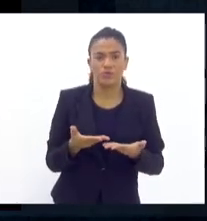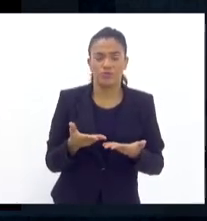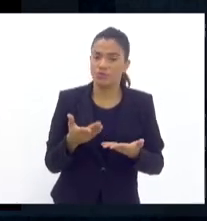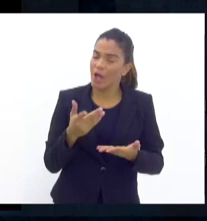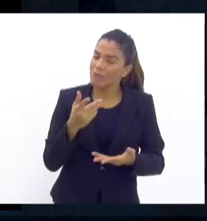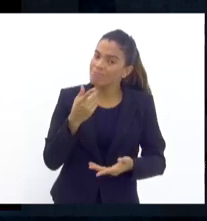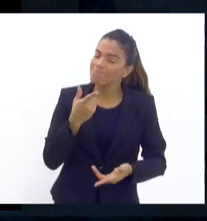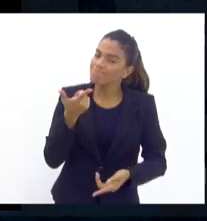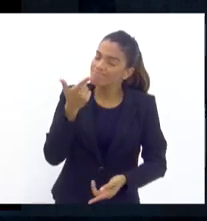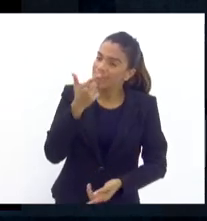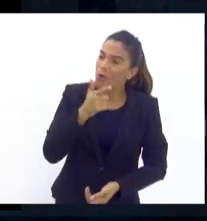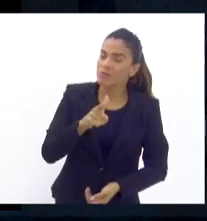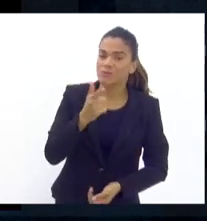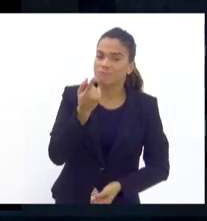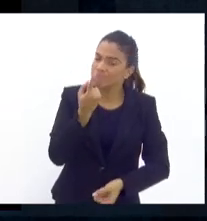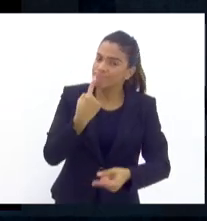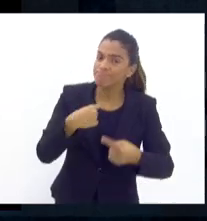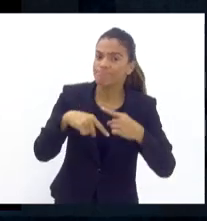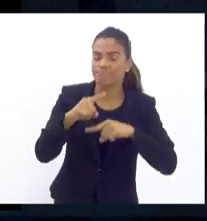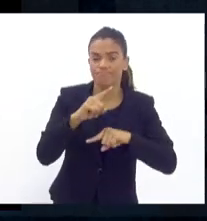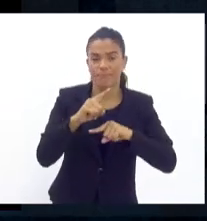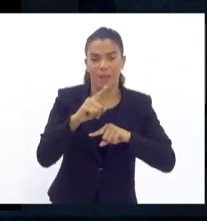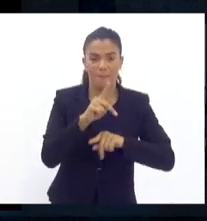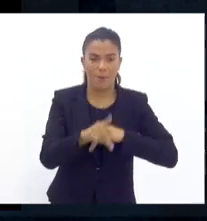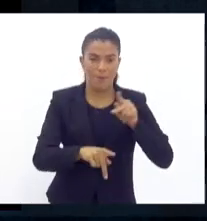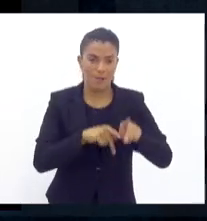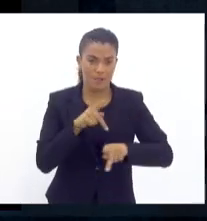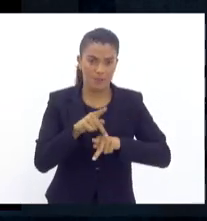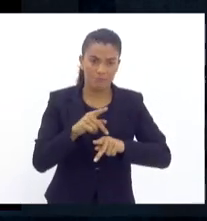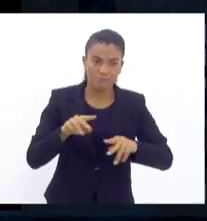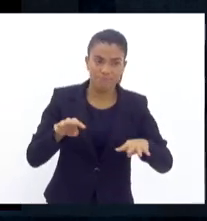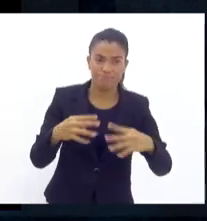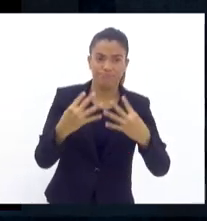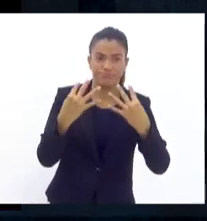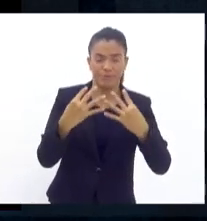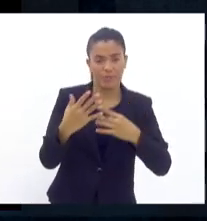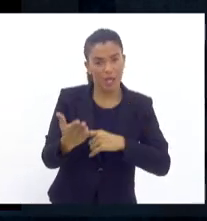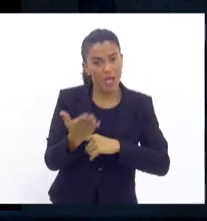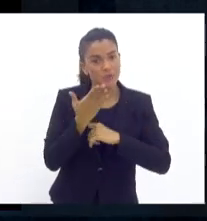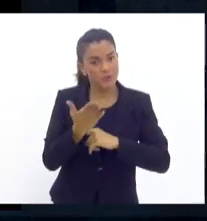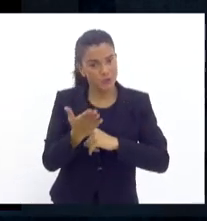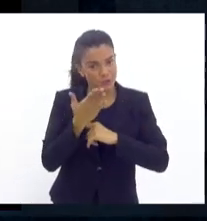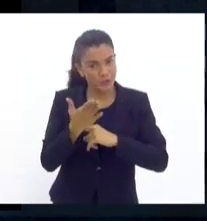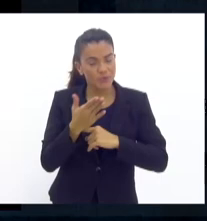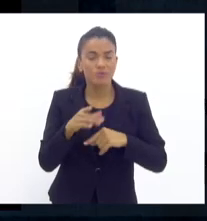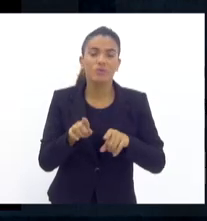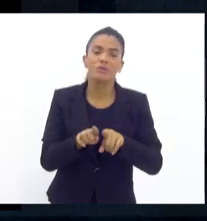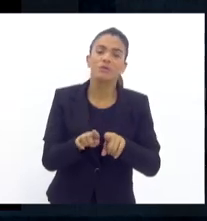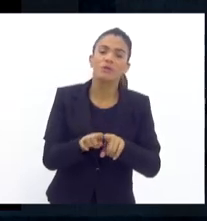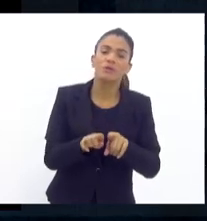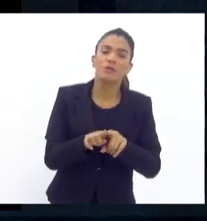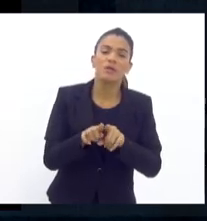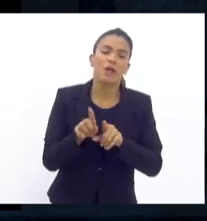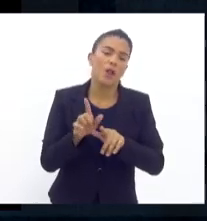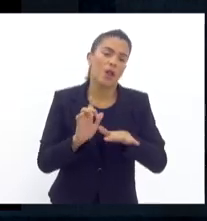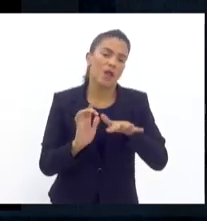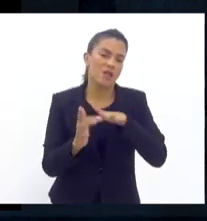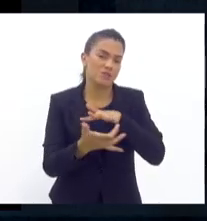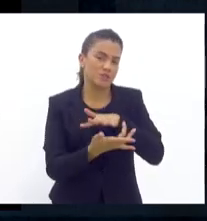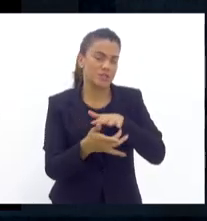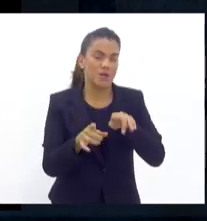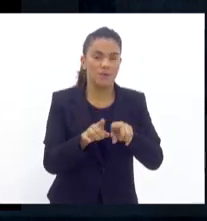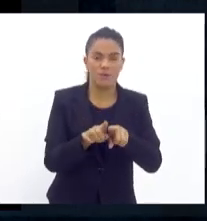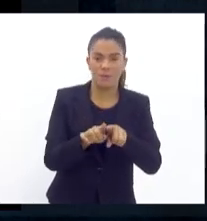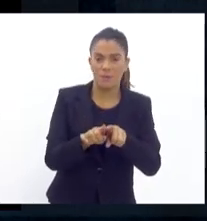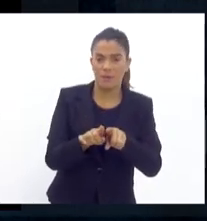retorno bastante positivo da população, que nos ajuda bastante através das nossas redes sociais e